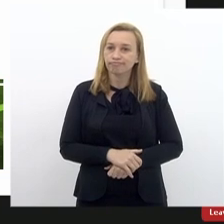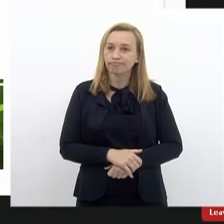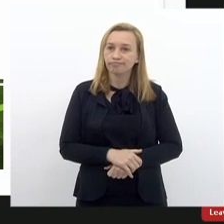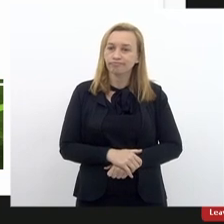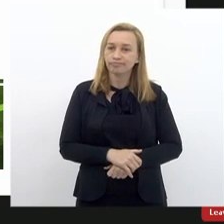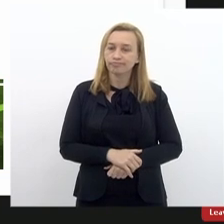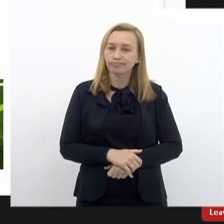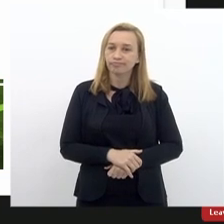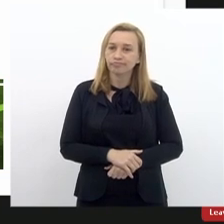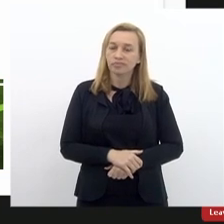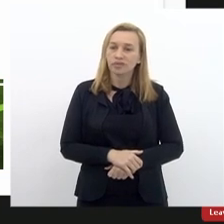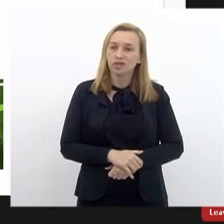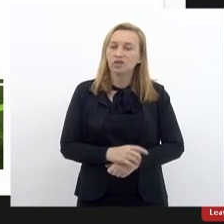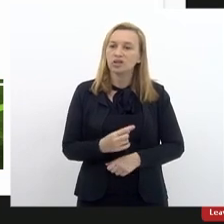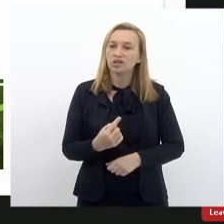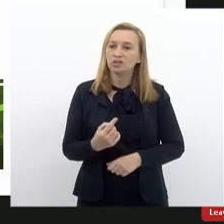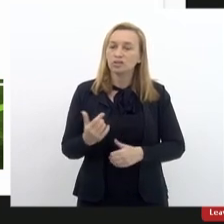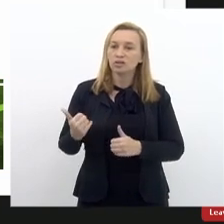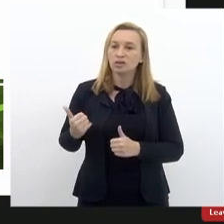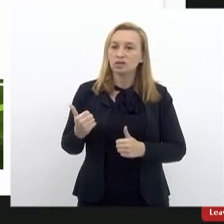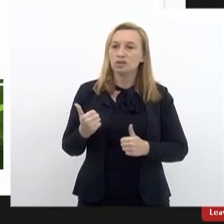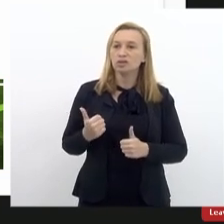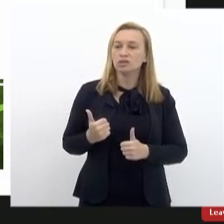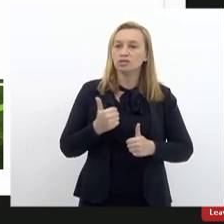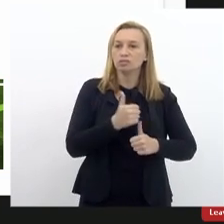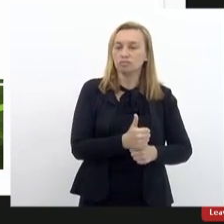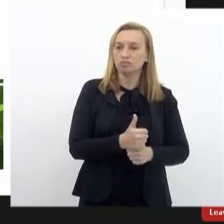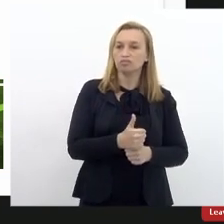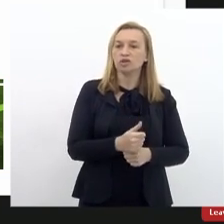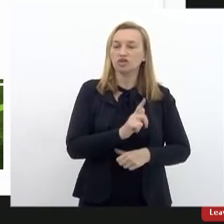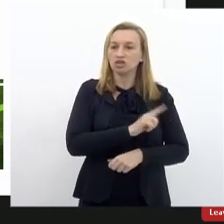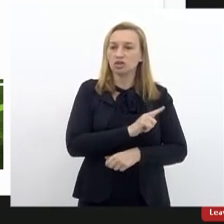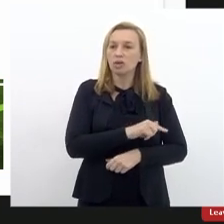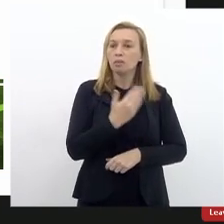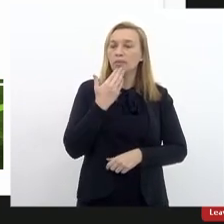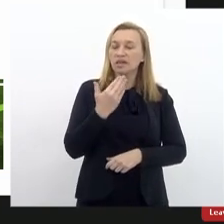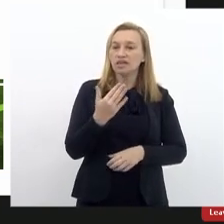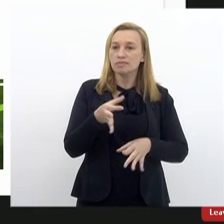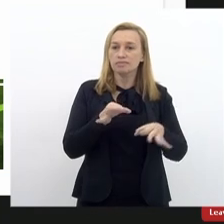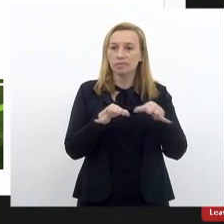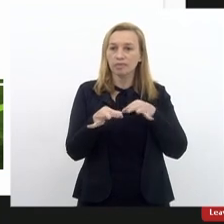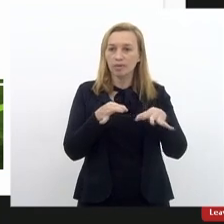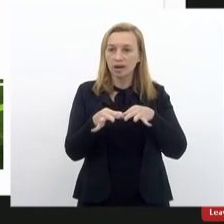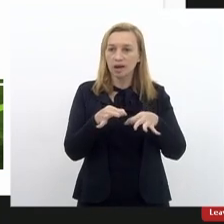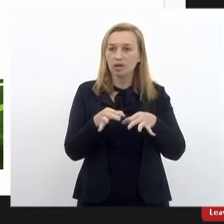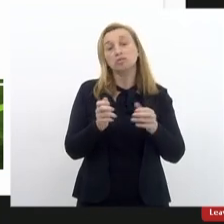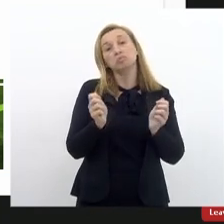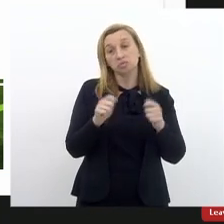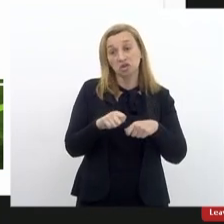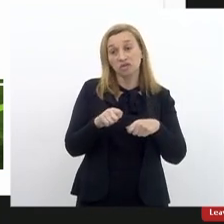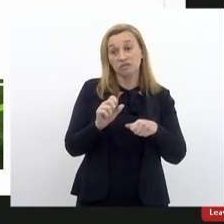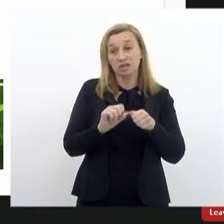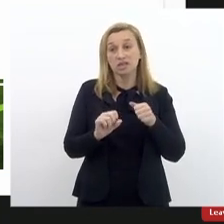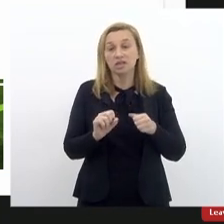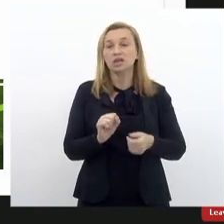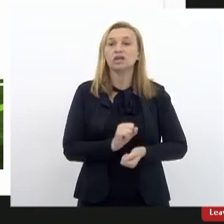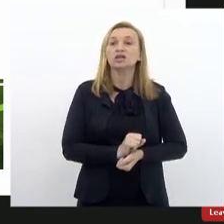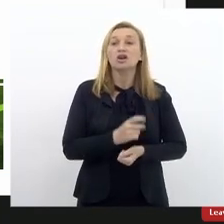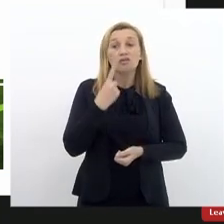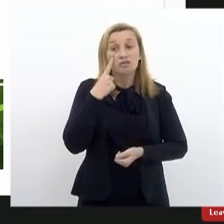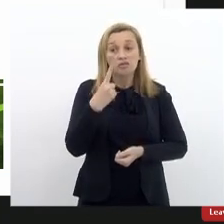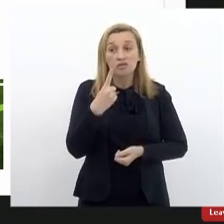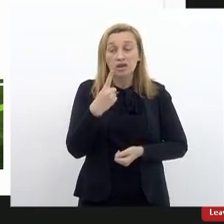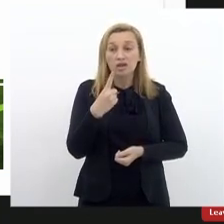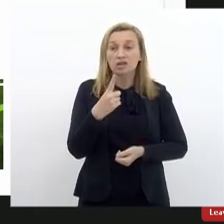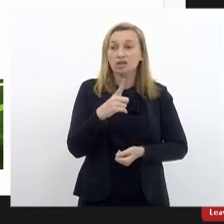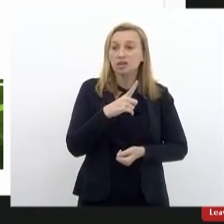assumimos a gestão, pedi, e foi feito, pelo menos no que foi possível fazer, identificássemos as